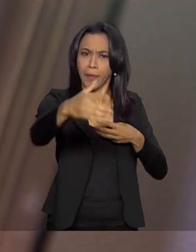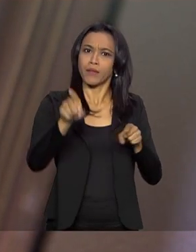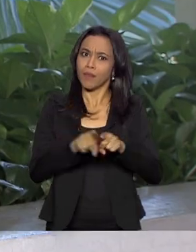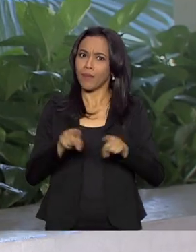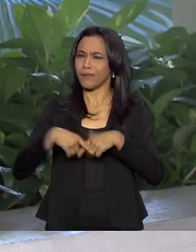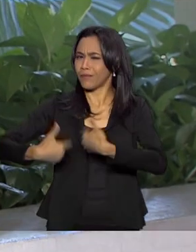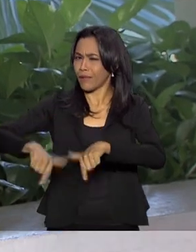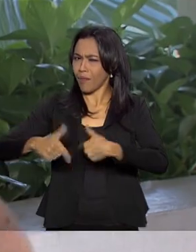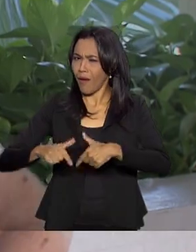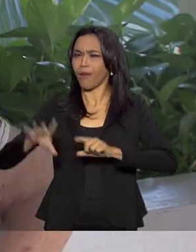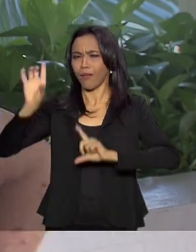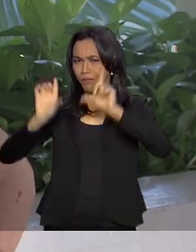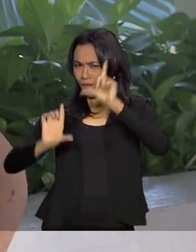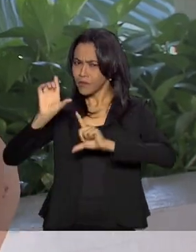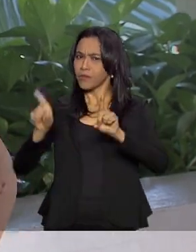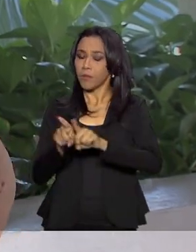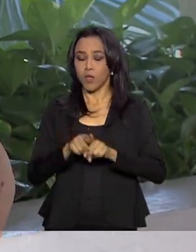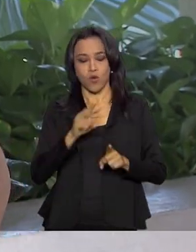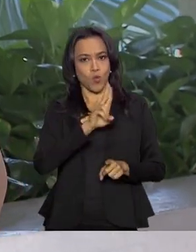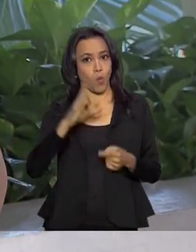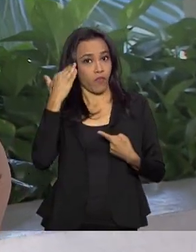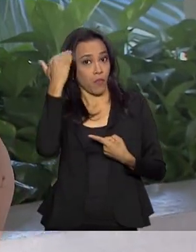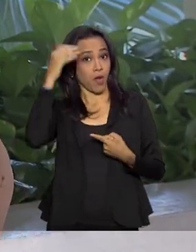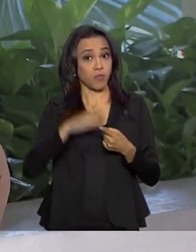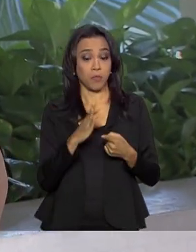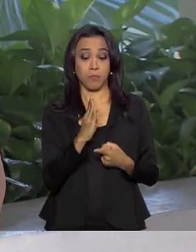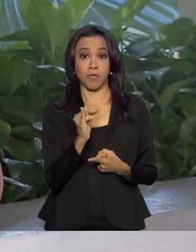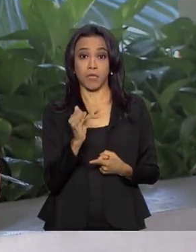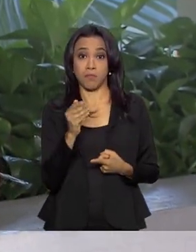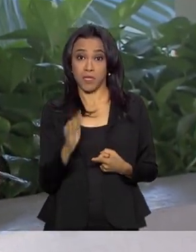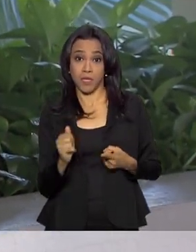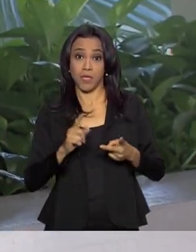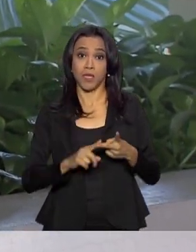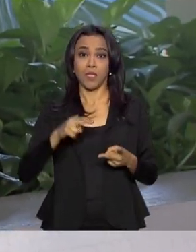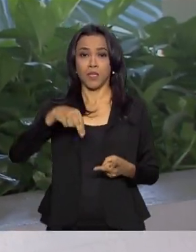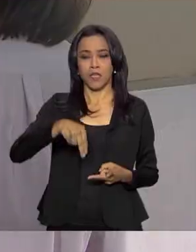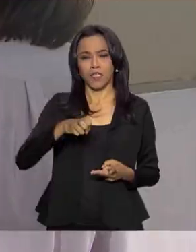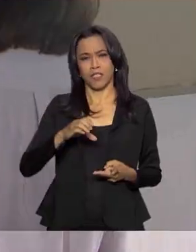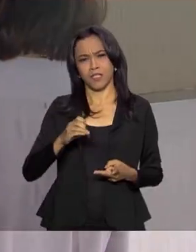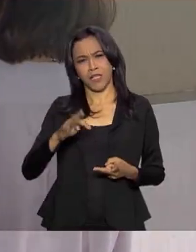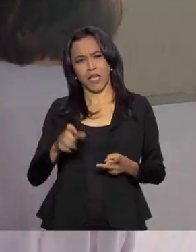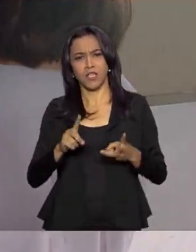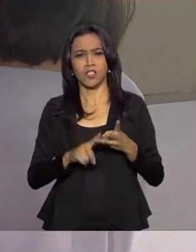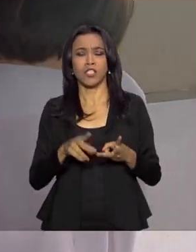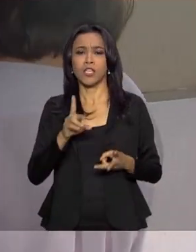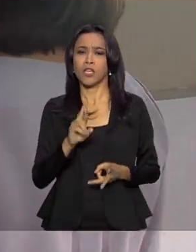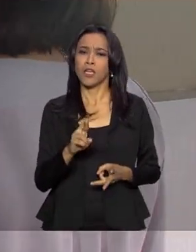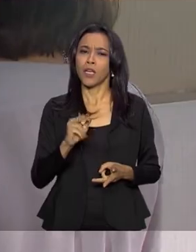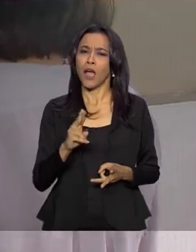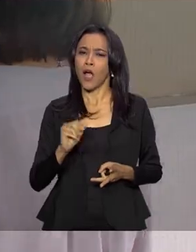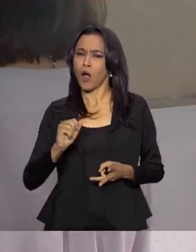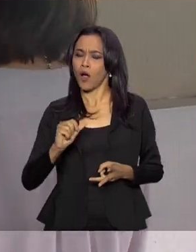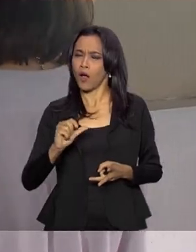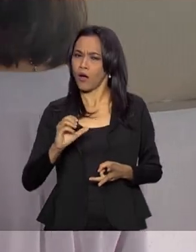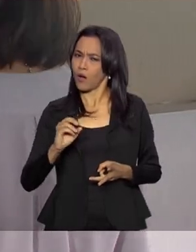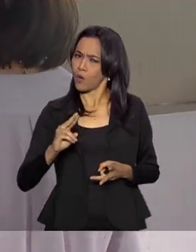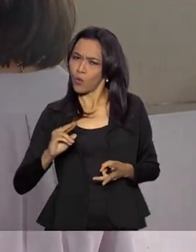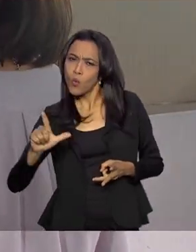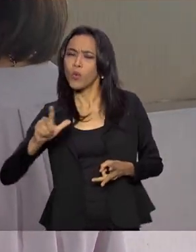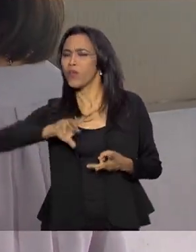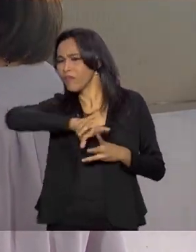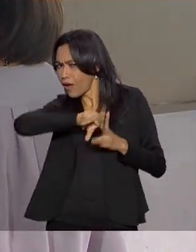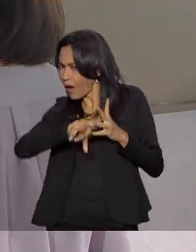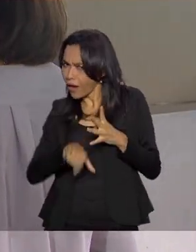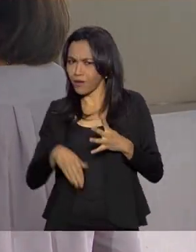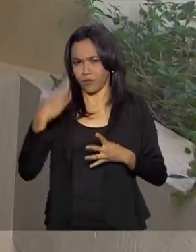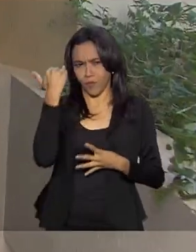na TV. Trabalhou com grandes nomes, como Bibi Ferreira, Nissete Bruno, Raul Cortez, entre outros. Recebeu prêmios